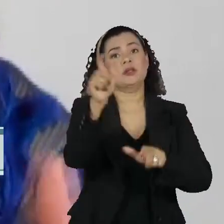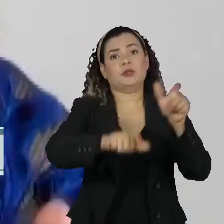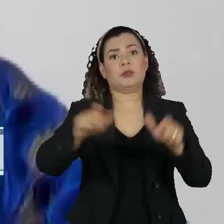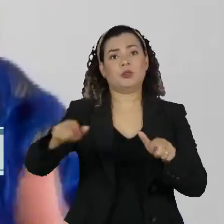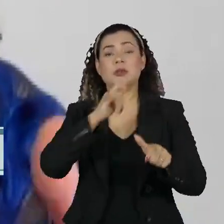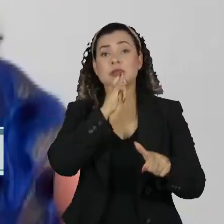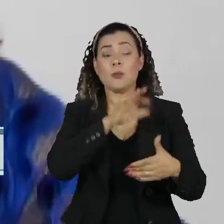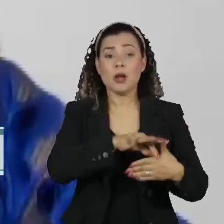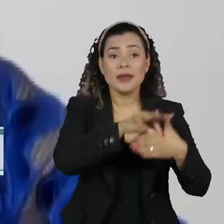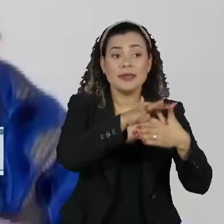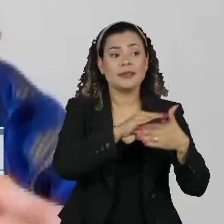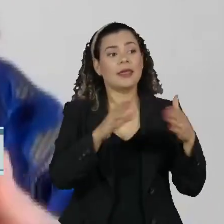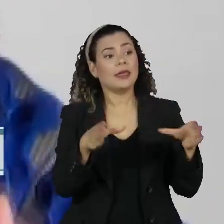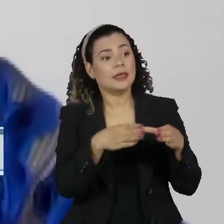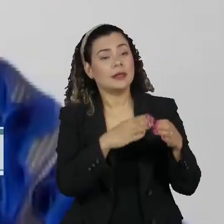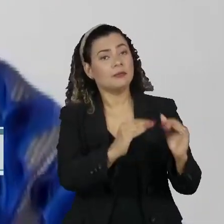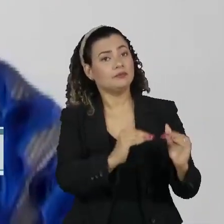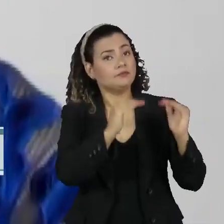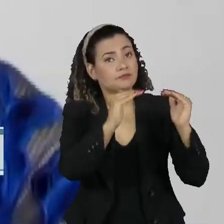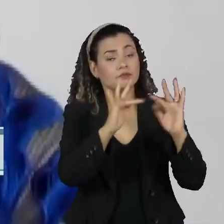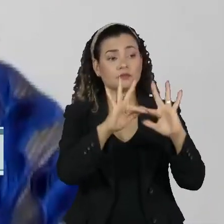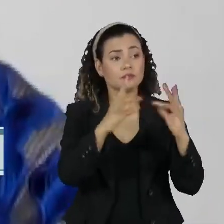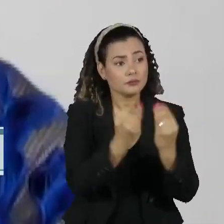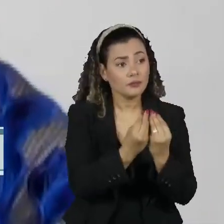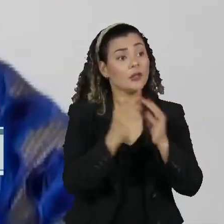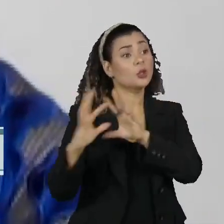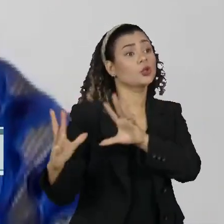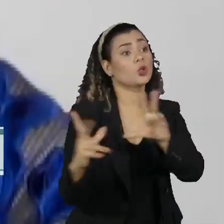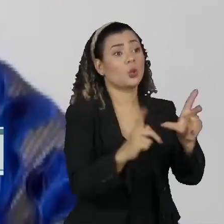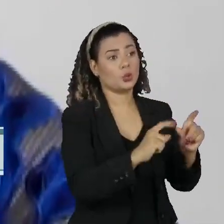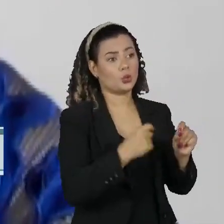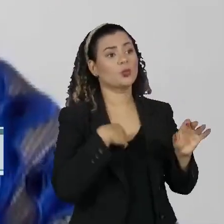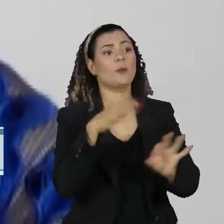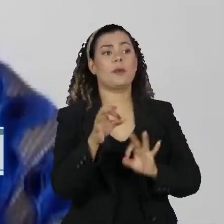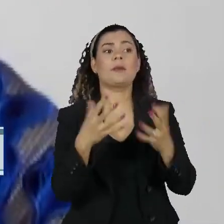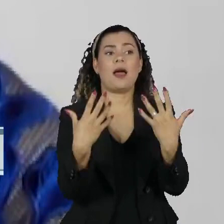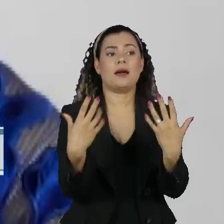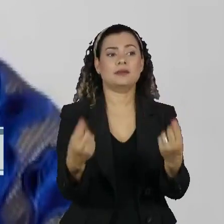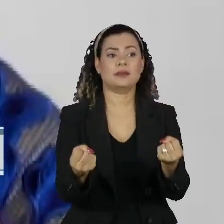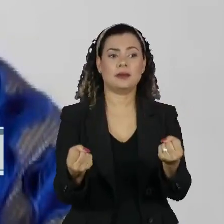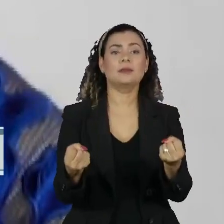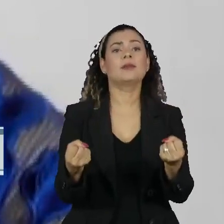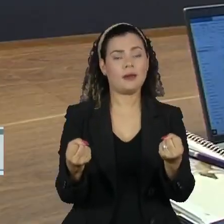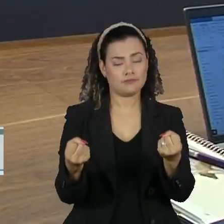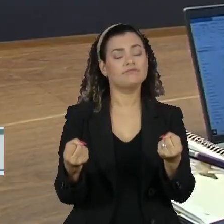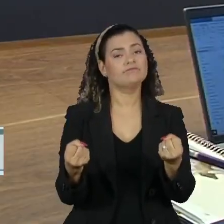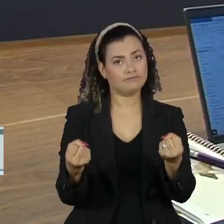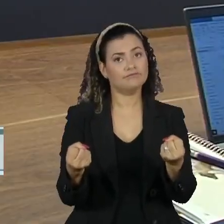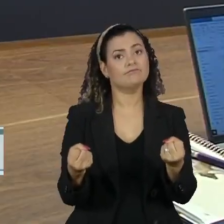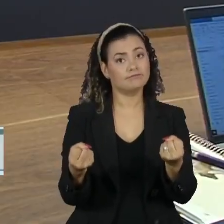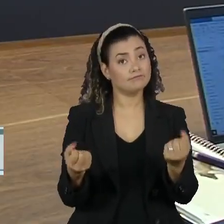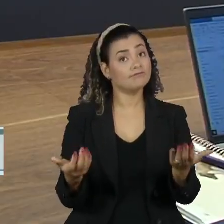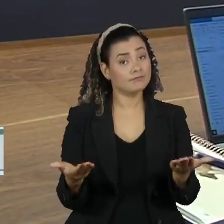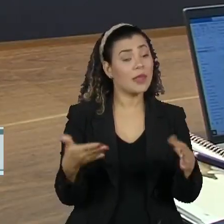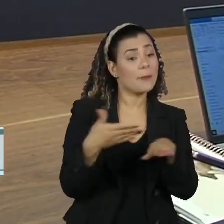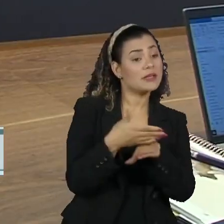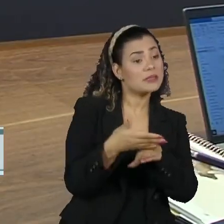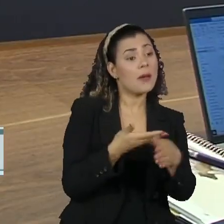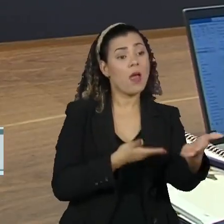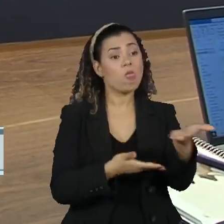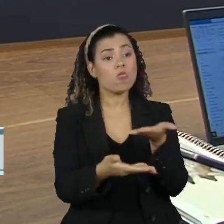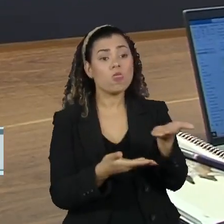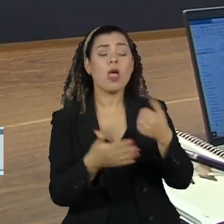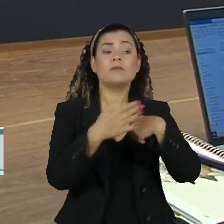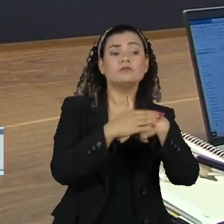os líderes, equipes, os colegas, os familiares precisam estar preparados para lidar com o que é diferente. E para isso ela precisa ter